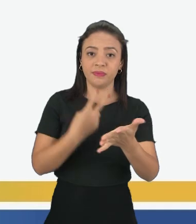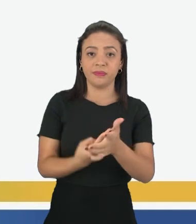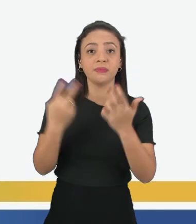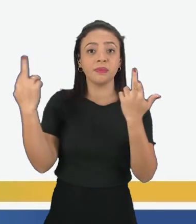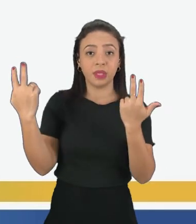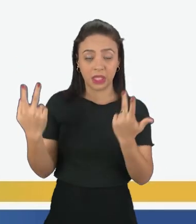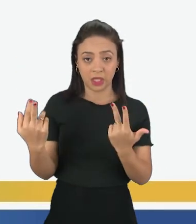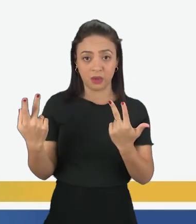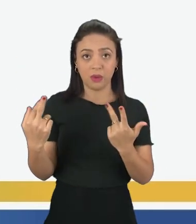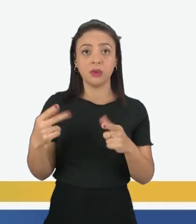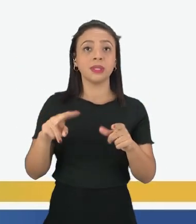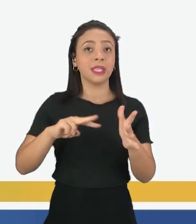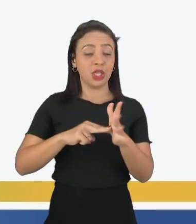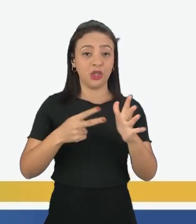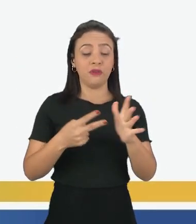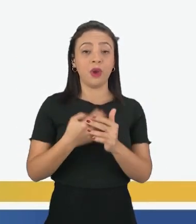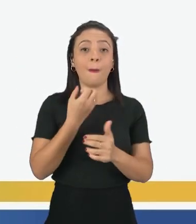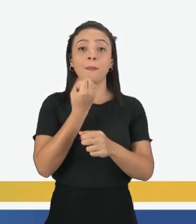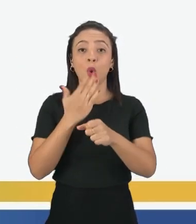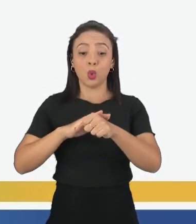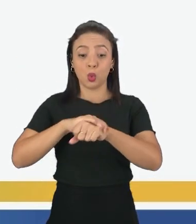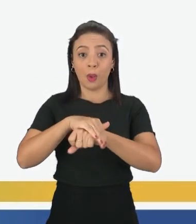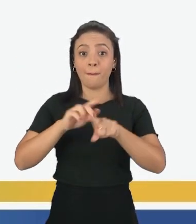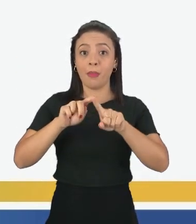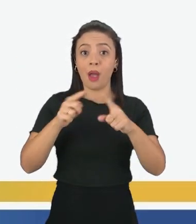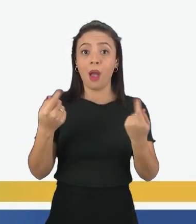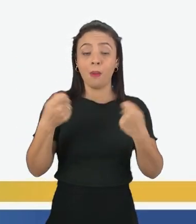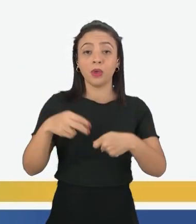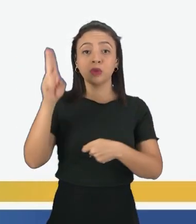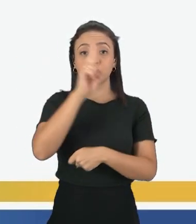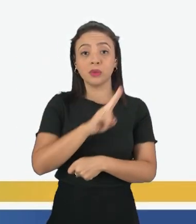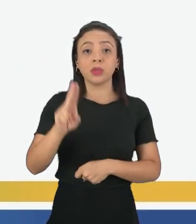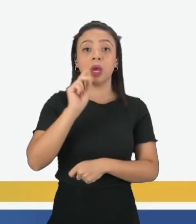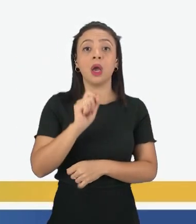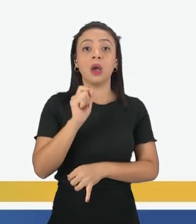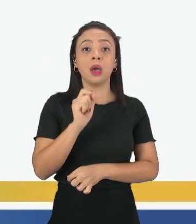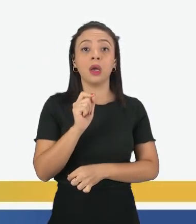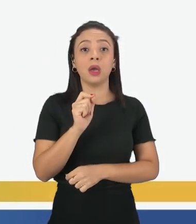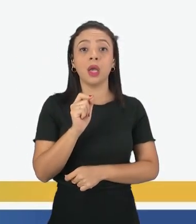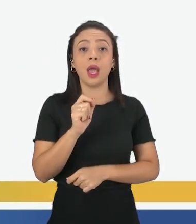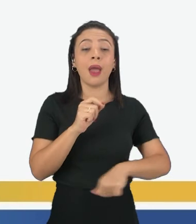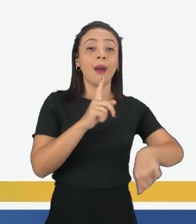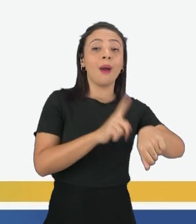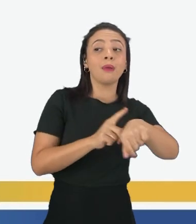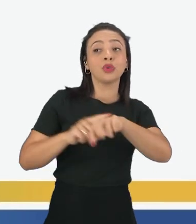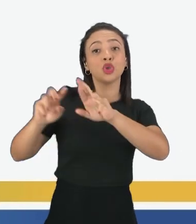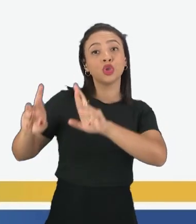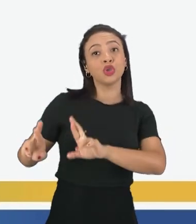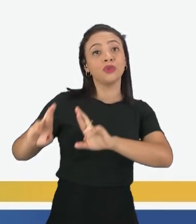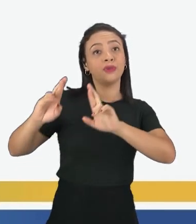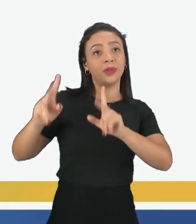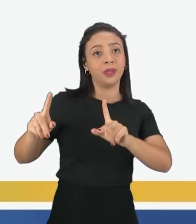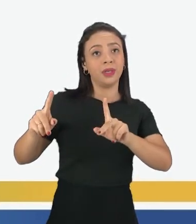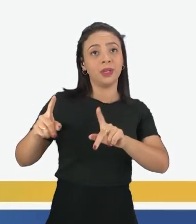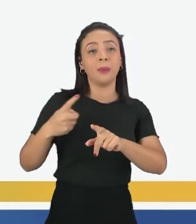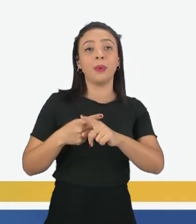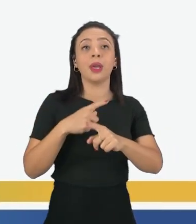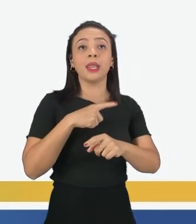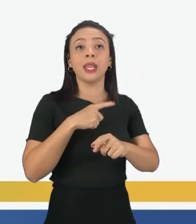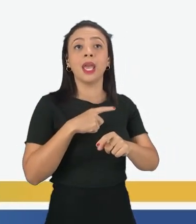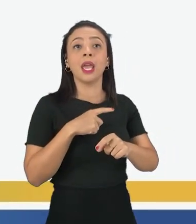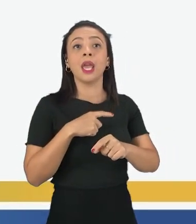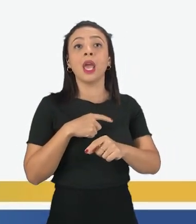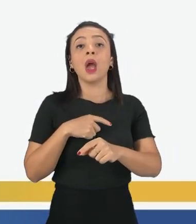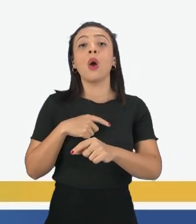ambas significam boa noite, porém elas são usadas em situações diferentes, porque good evening é aquele boa noite de